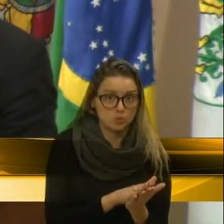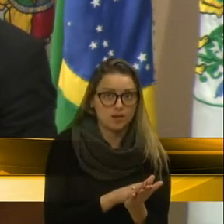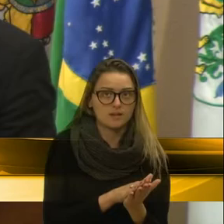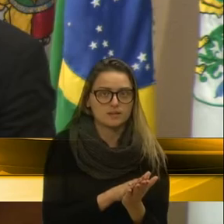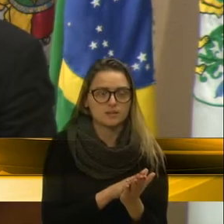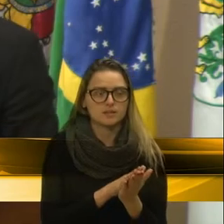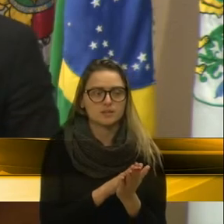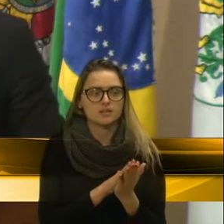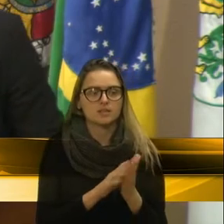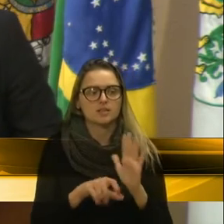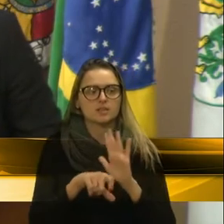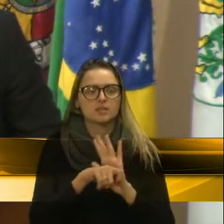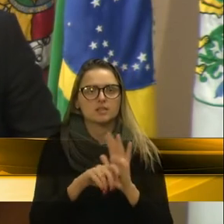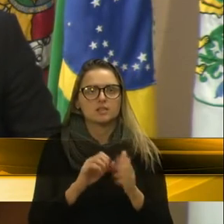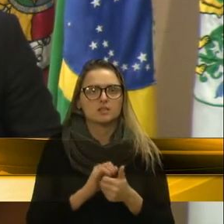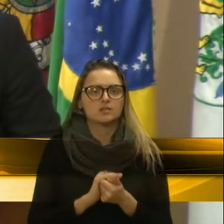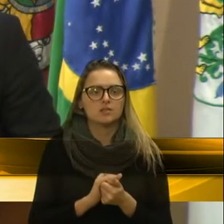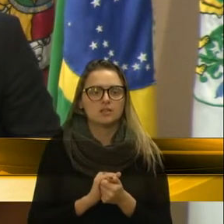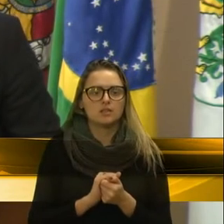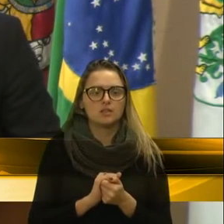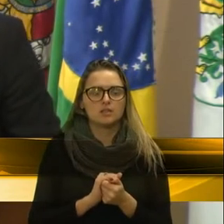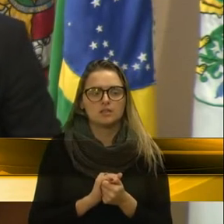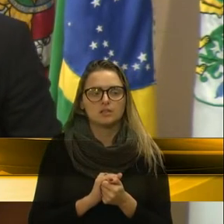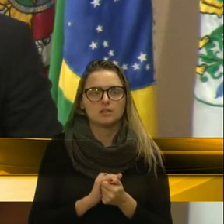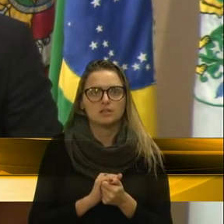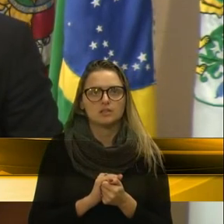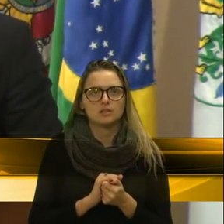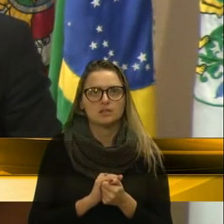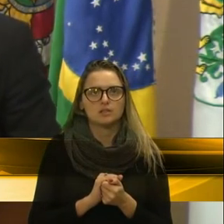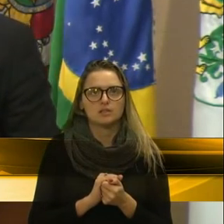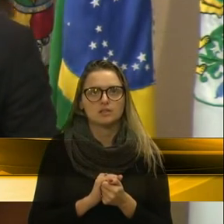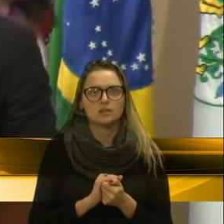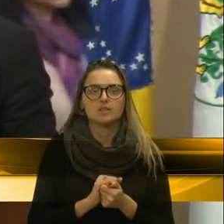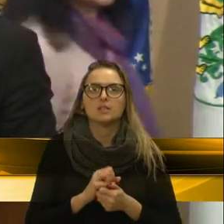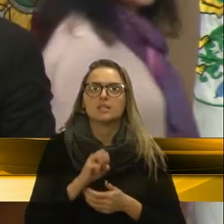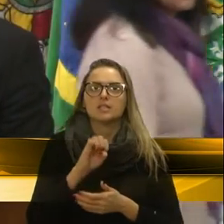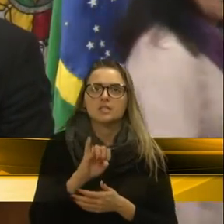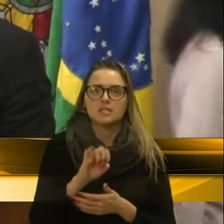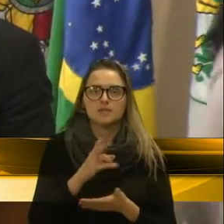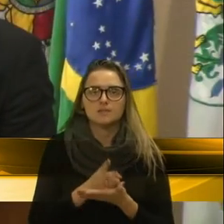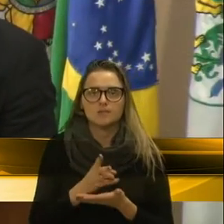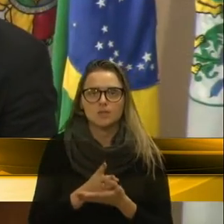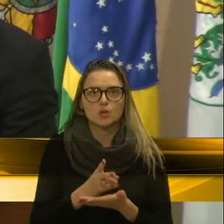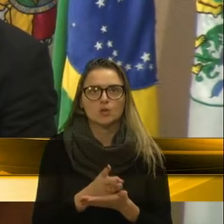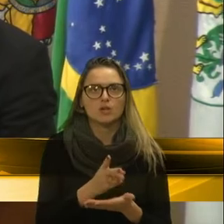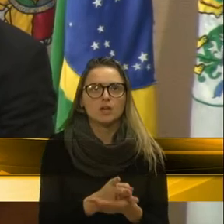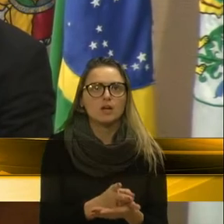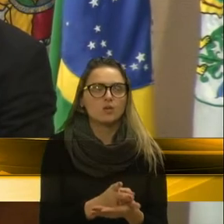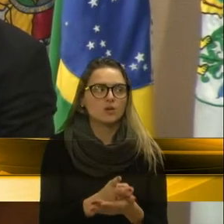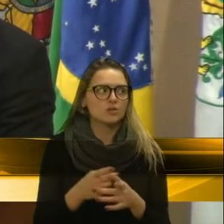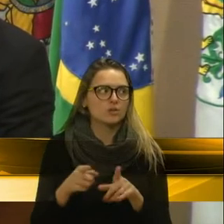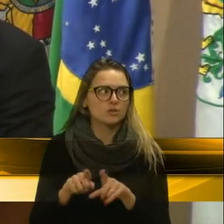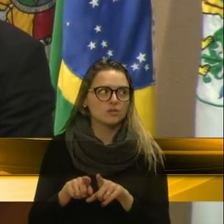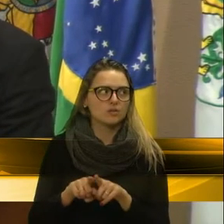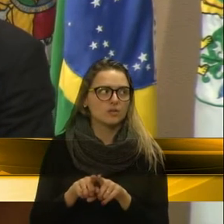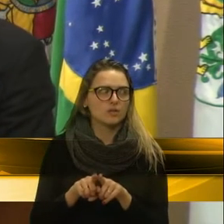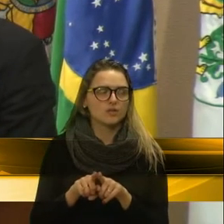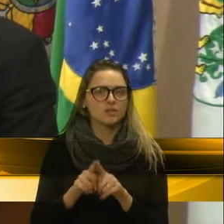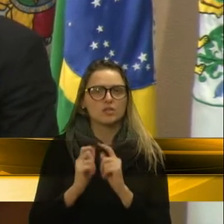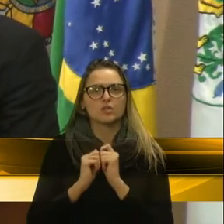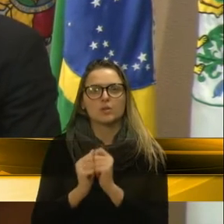se continuarem, e se continuarem fazendo essa abordagem ostensiva